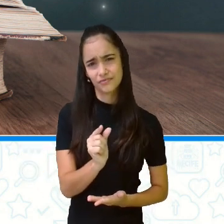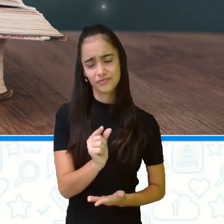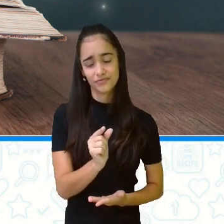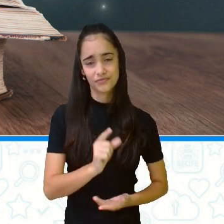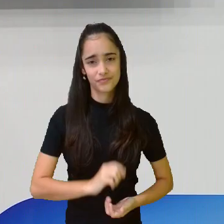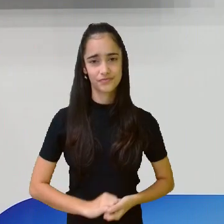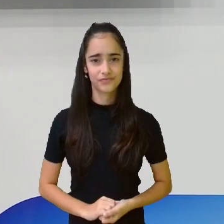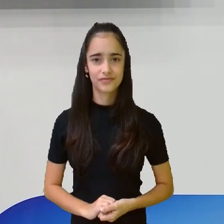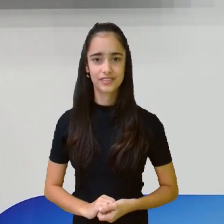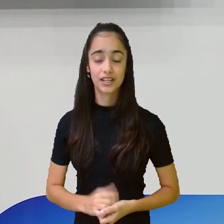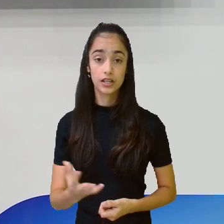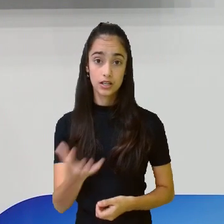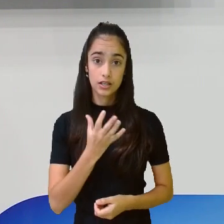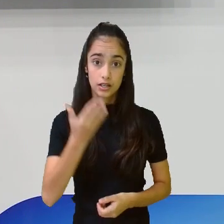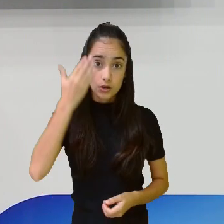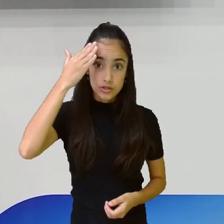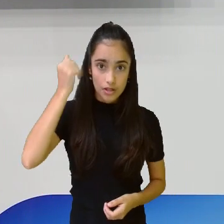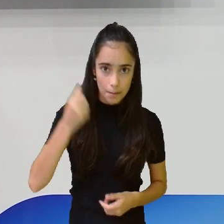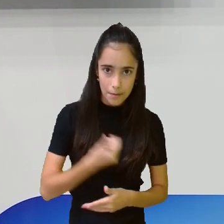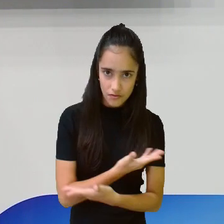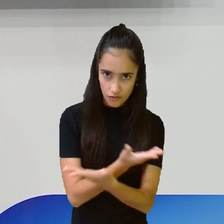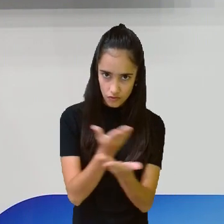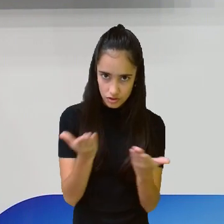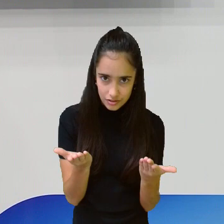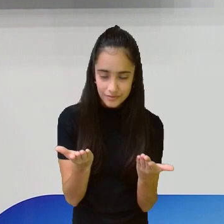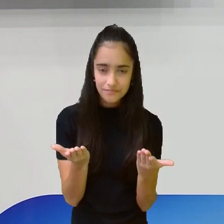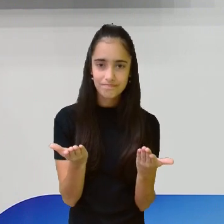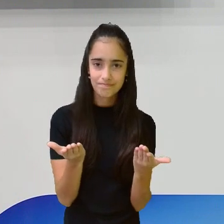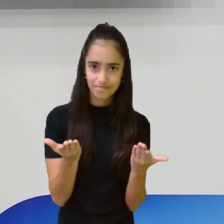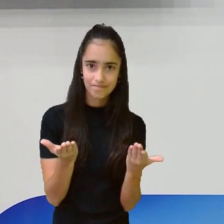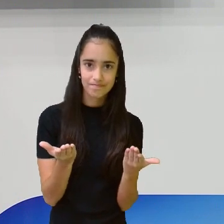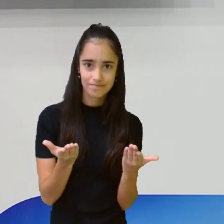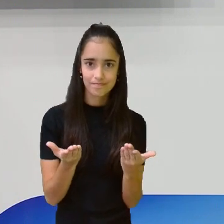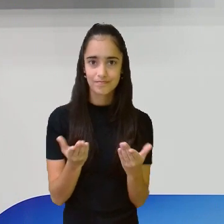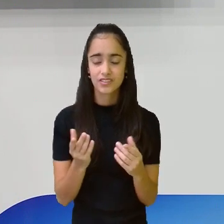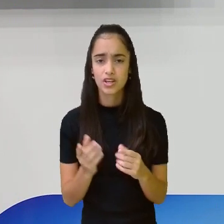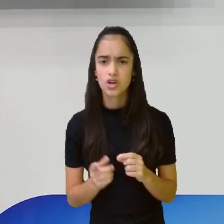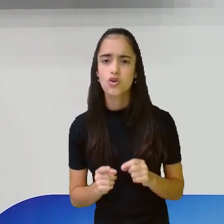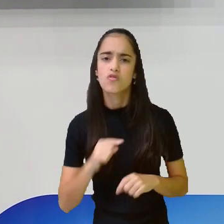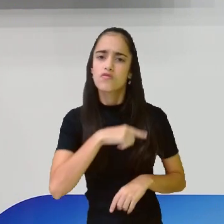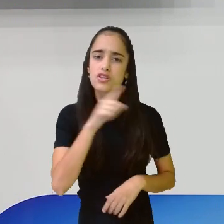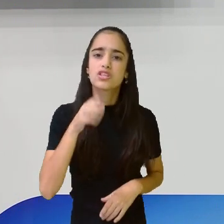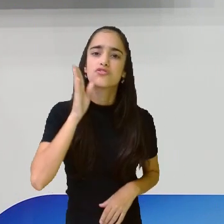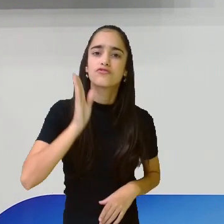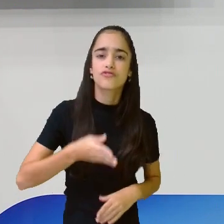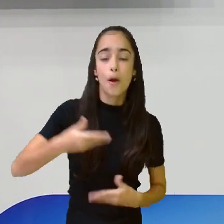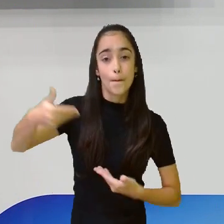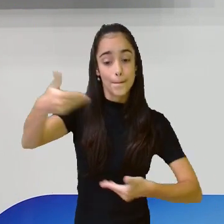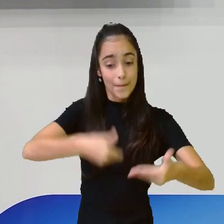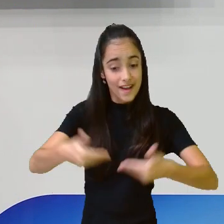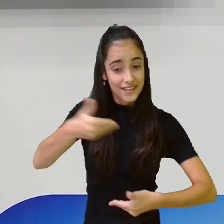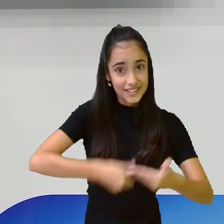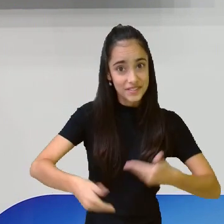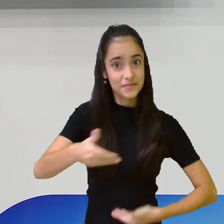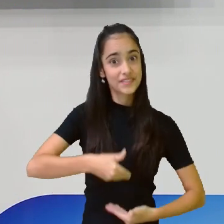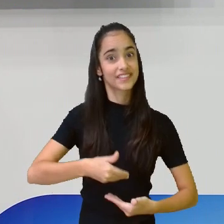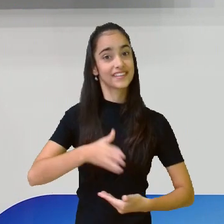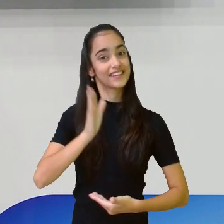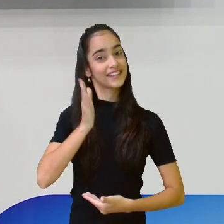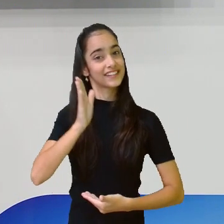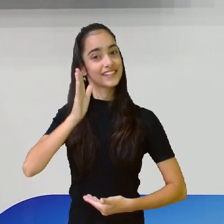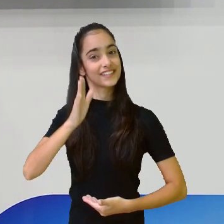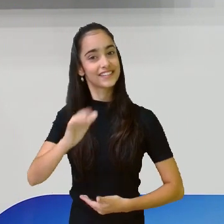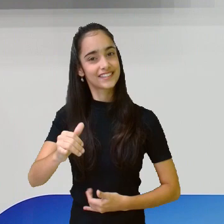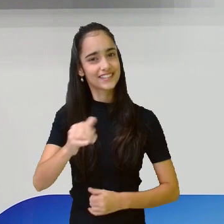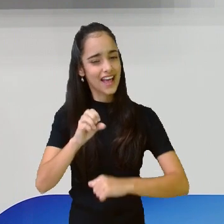bem pequenininha. Eu quero saber aí de vocês, que vocês já estão participando, já sugeriram aí